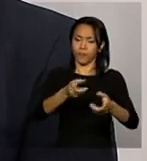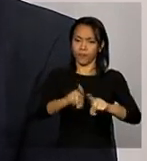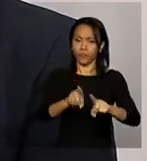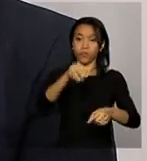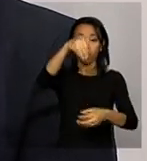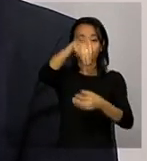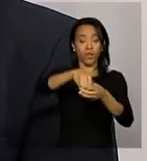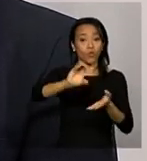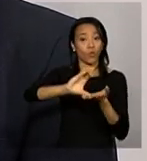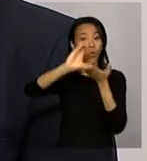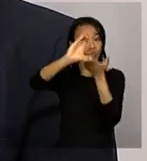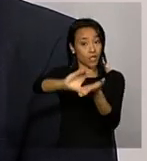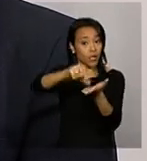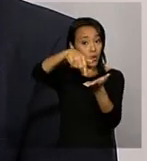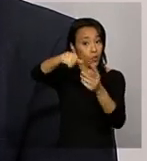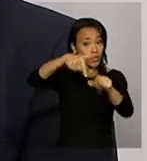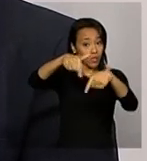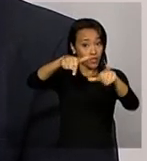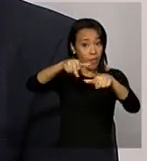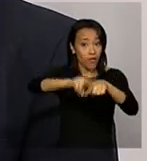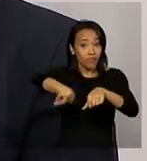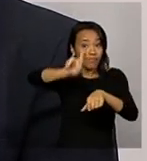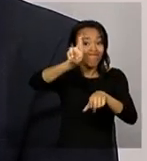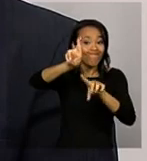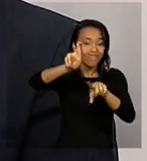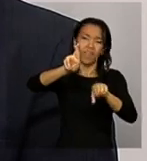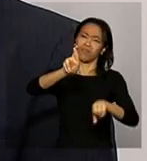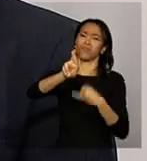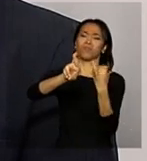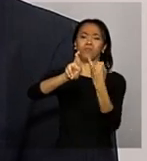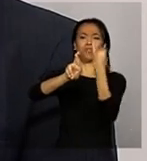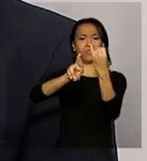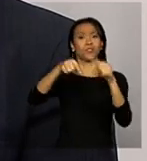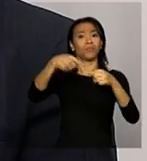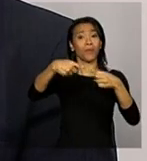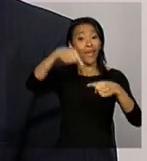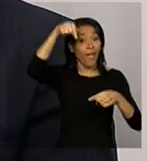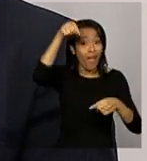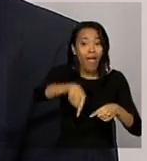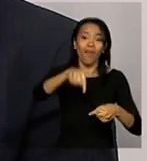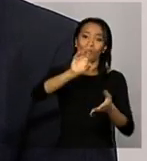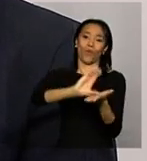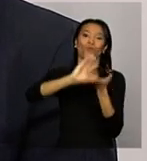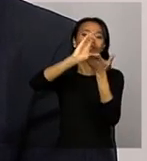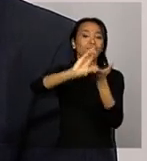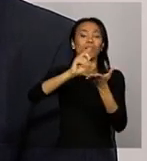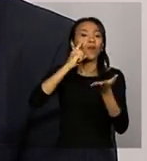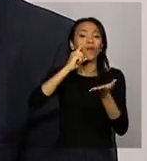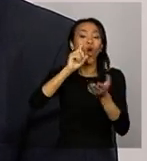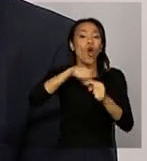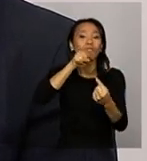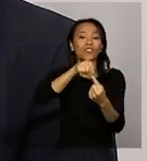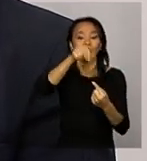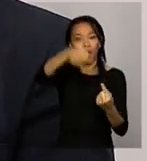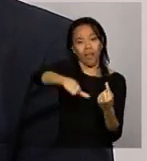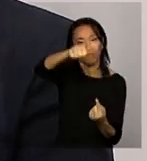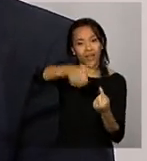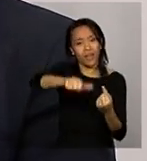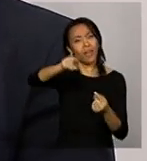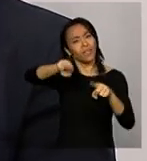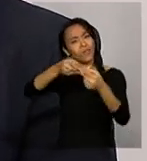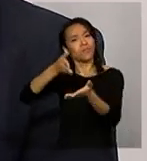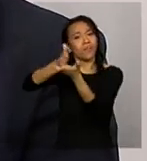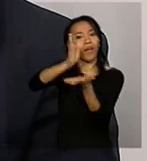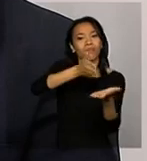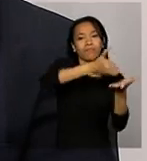índices ele tem um papel de extrema importância porque ali ele realmente tem um papel de avaliação da precessão de contas papel deliberativo